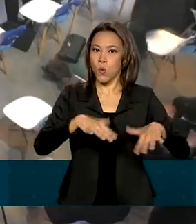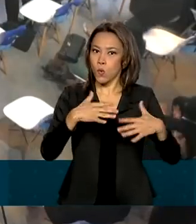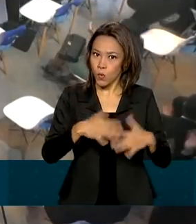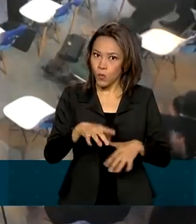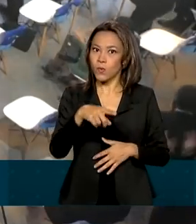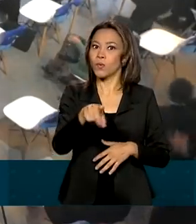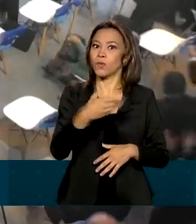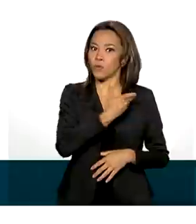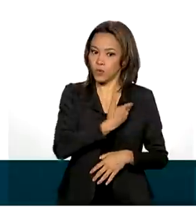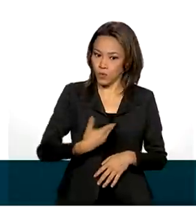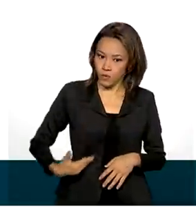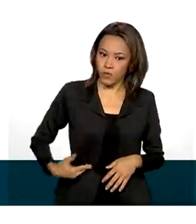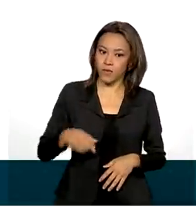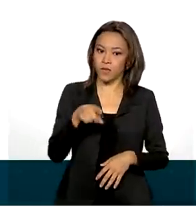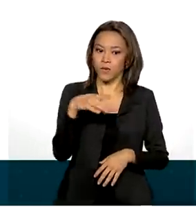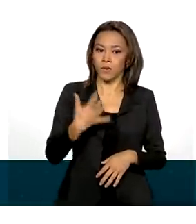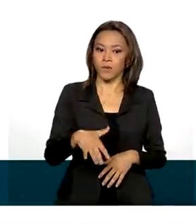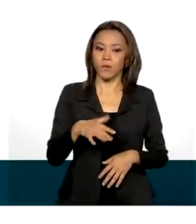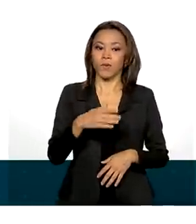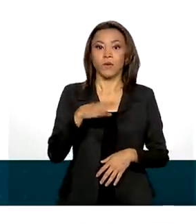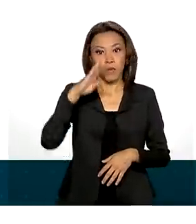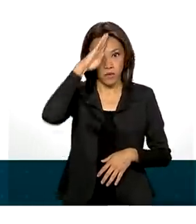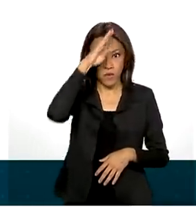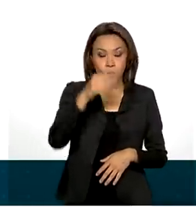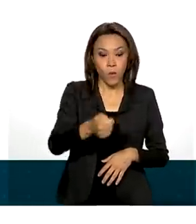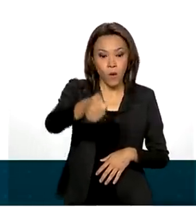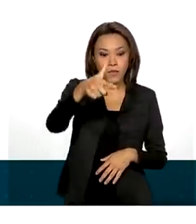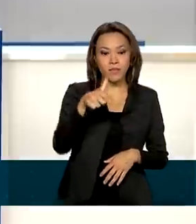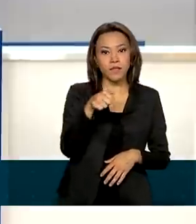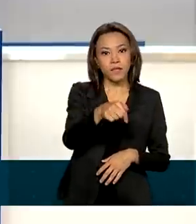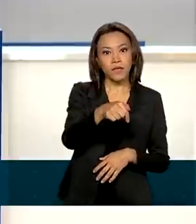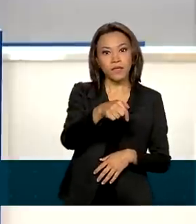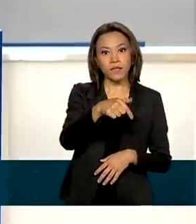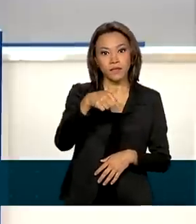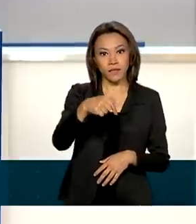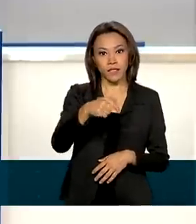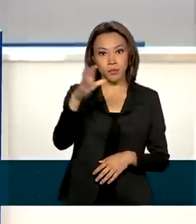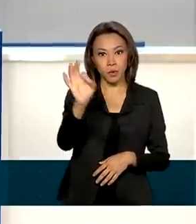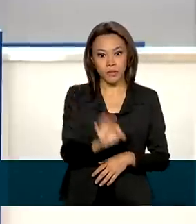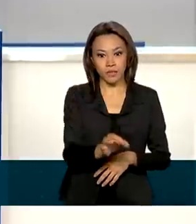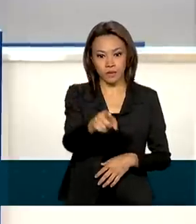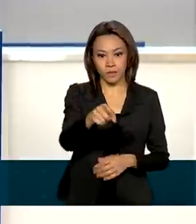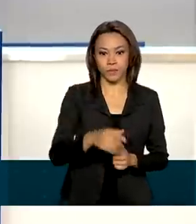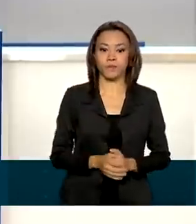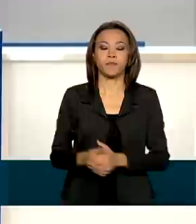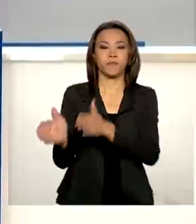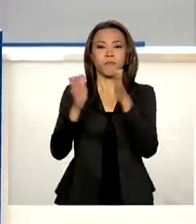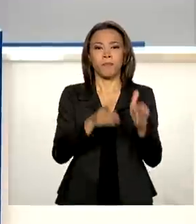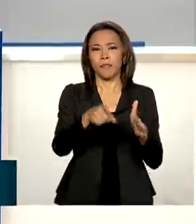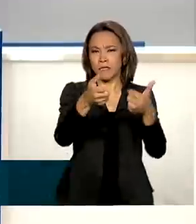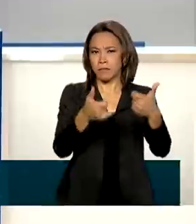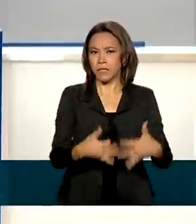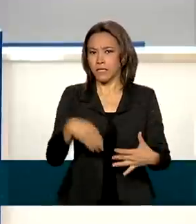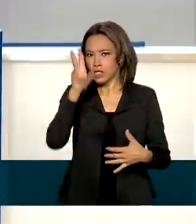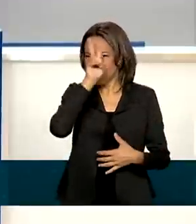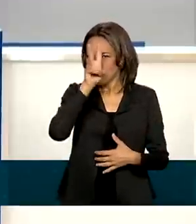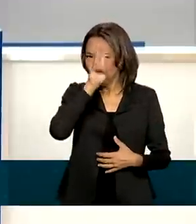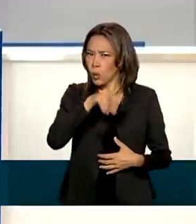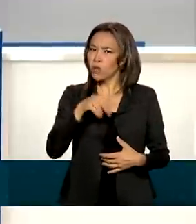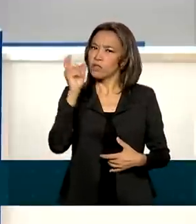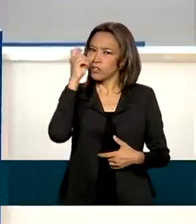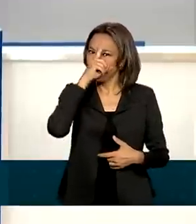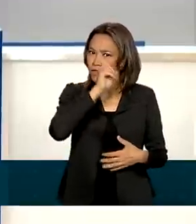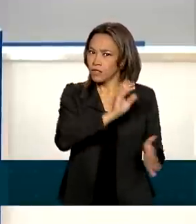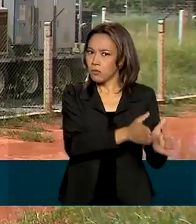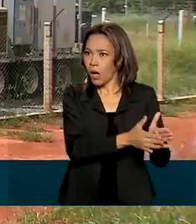do governo Bolsonaro, quase 77%. Um processo histórico, um processo difícil,